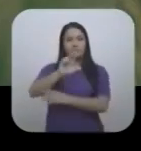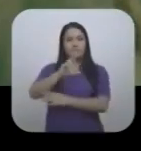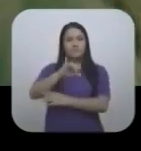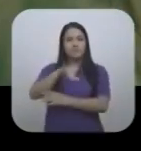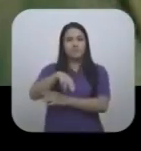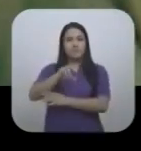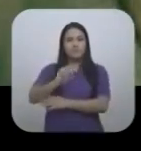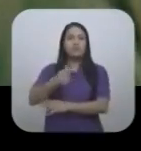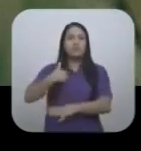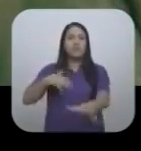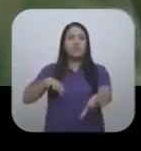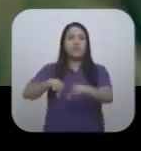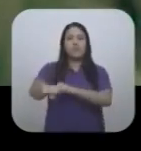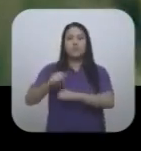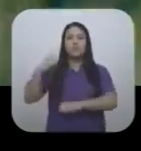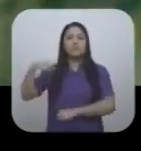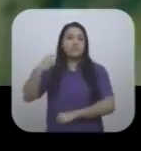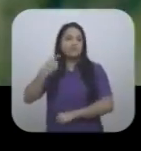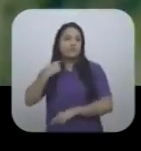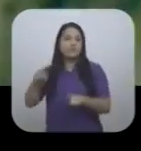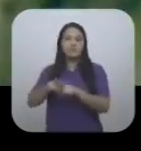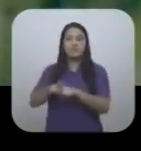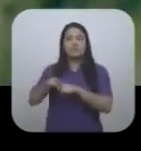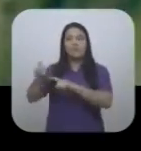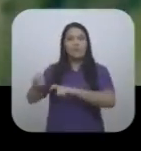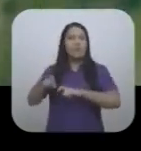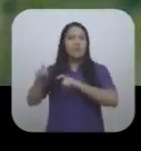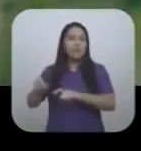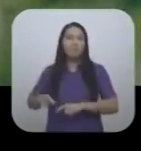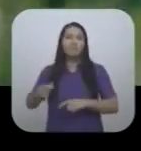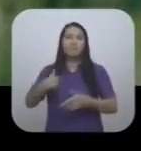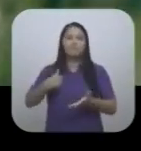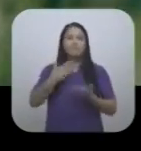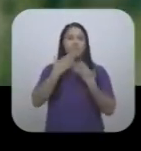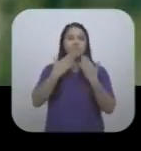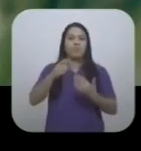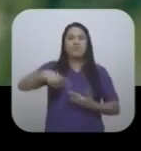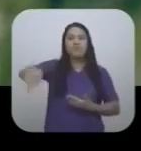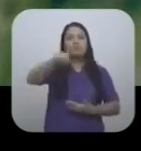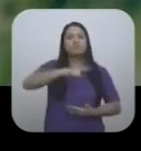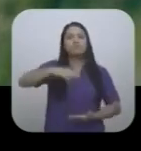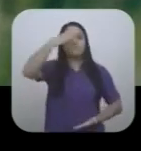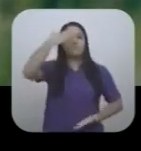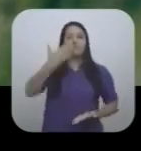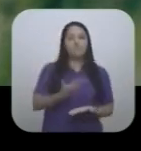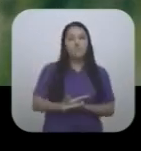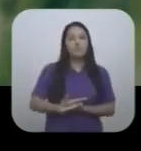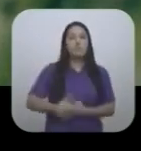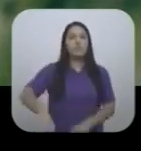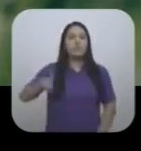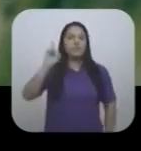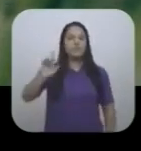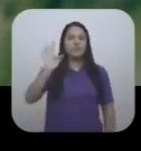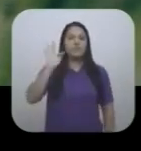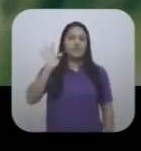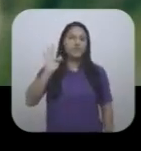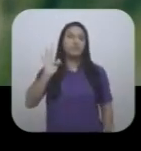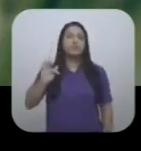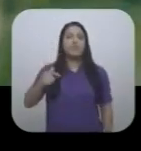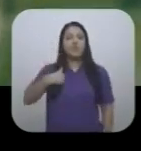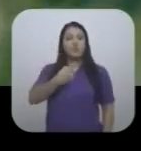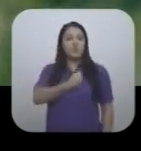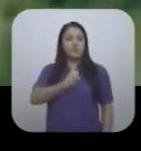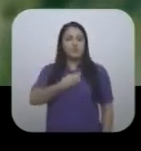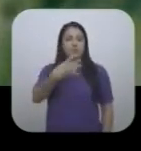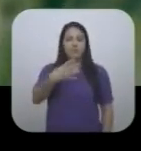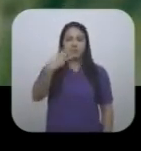Amaral, formado em Direito e Pecuarista. Peço a sua confiança e o seu voto para ser o seu deputado federal. Luciano